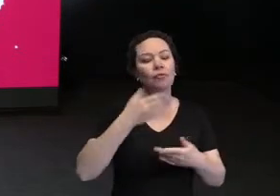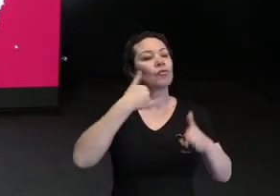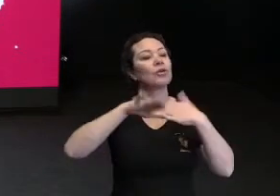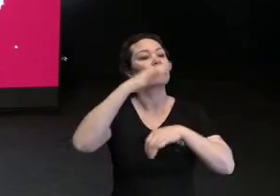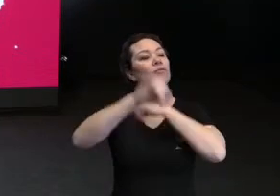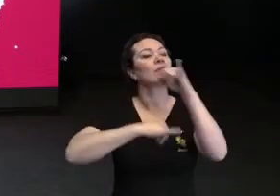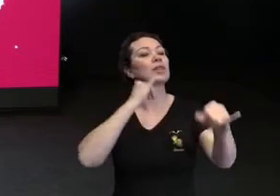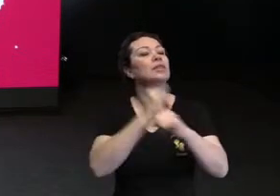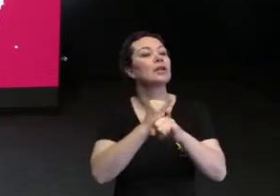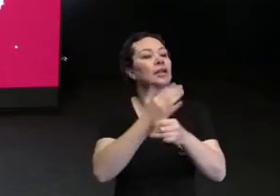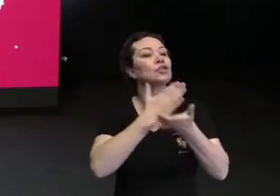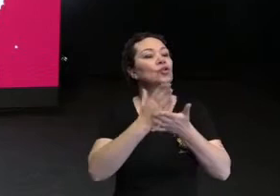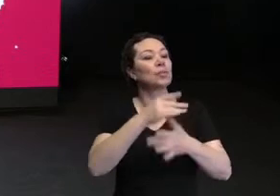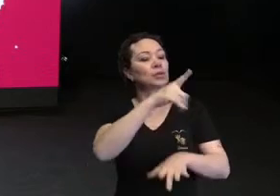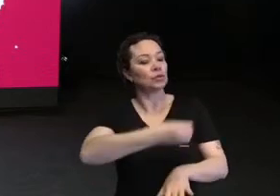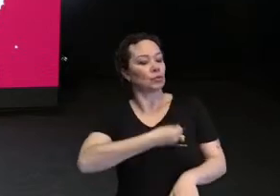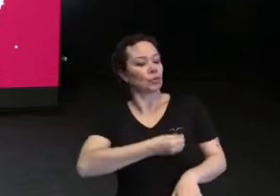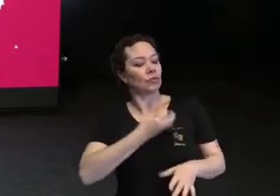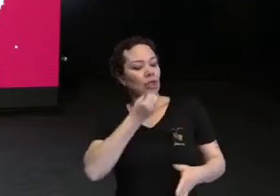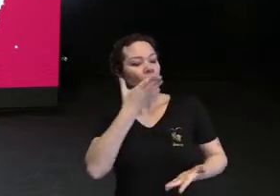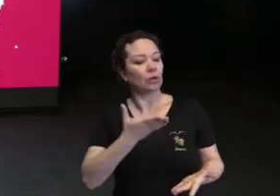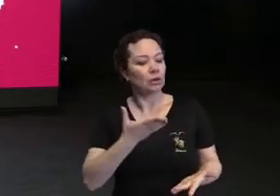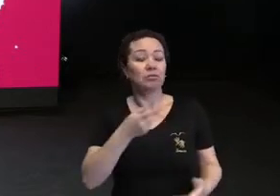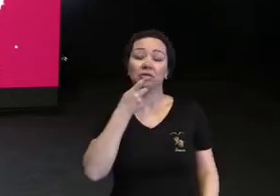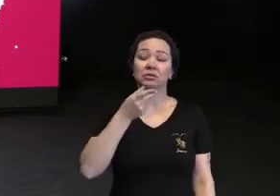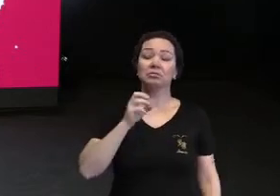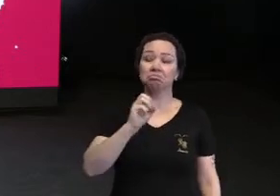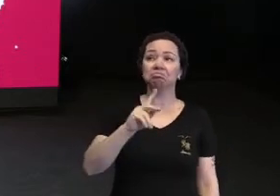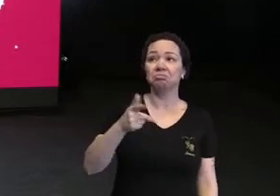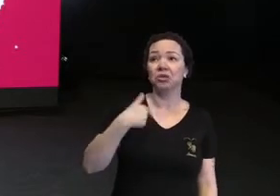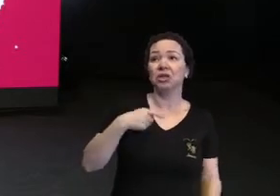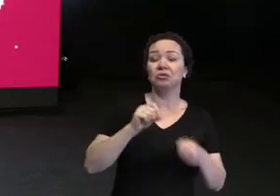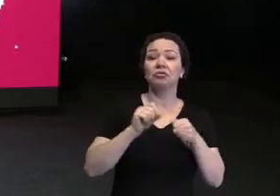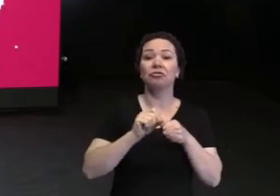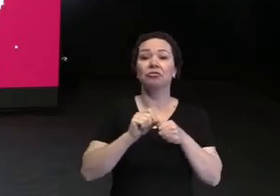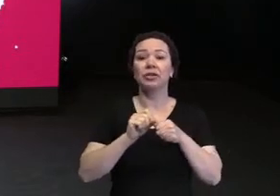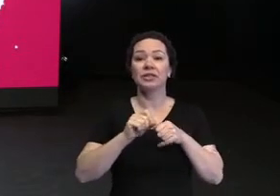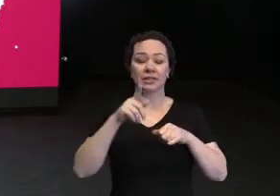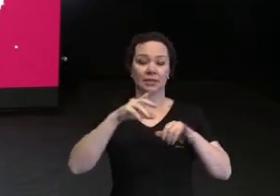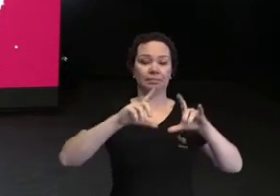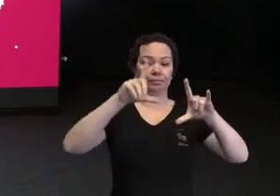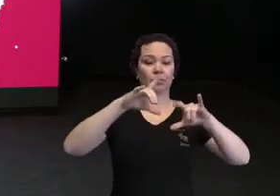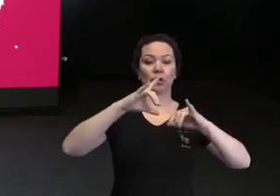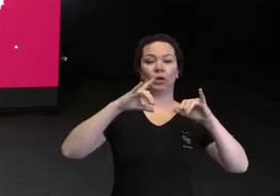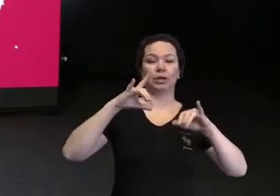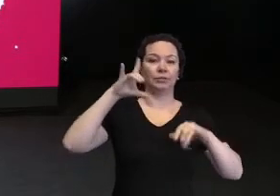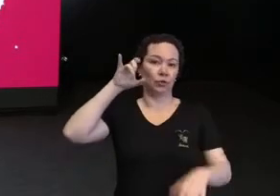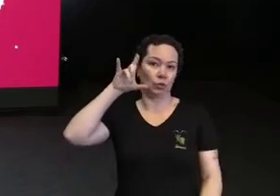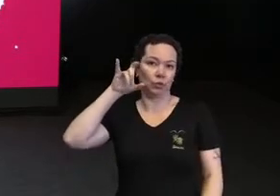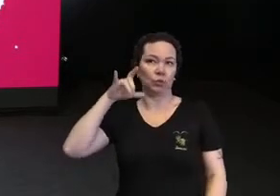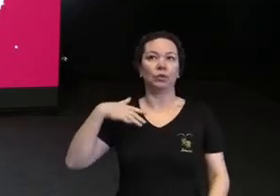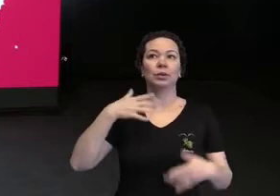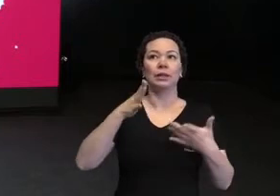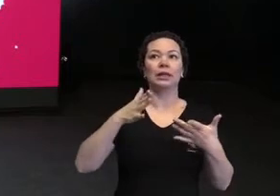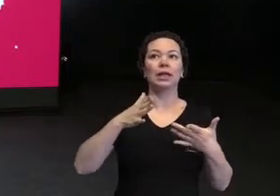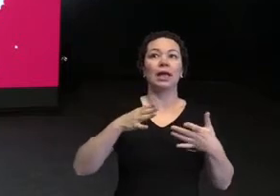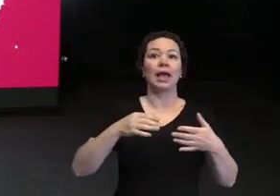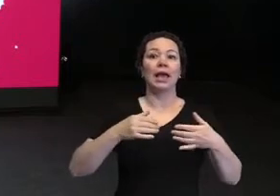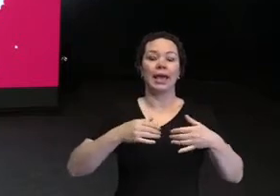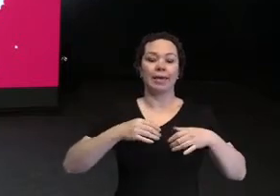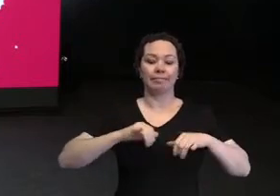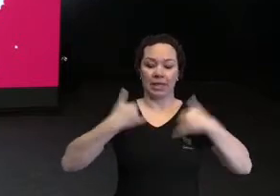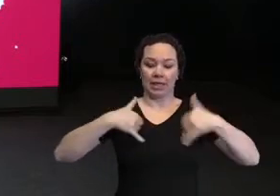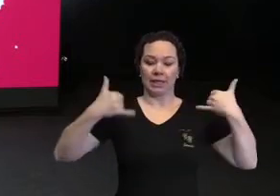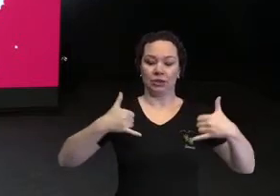internet para falar sobre a sua vida? Falei assim, ah, então, beleza, então vou fazer um canal chamado Energia Positiva, que nada mais é do que ressignificar